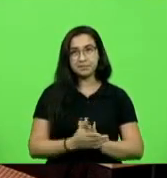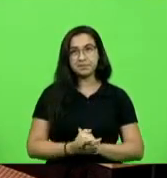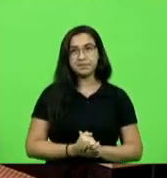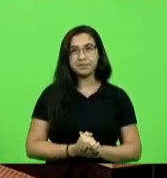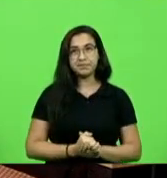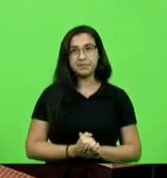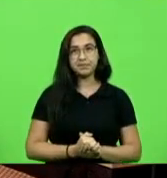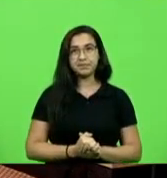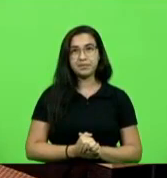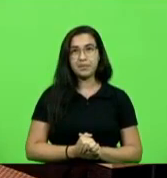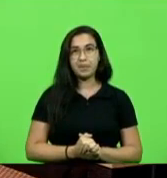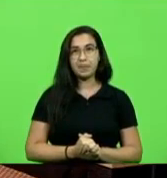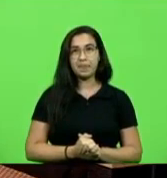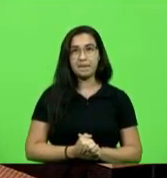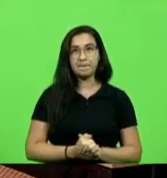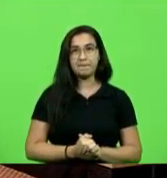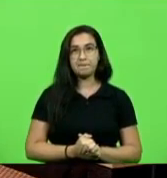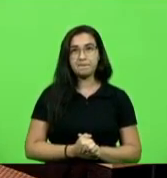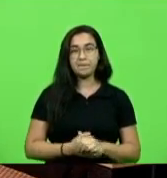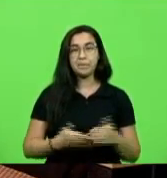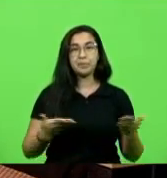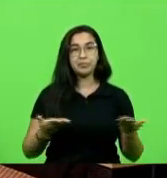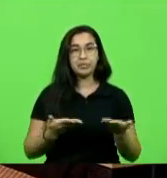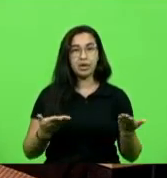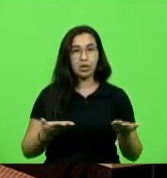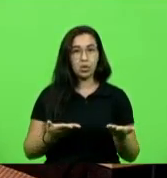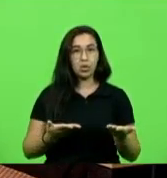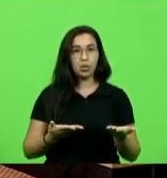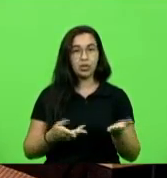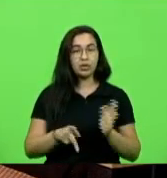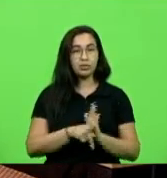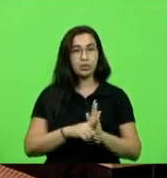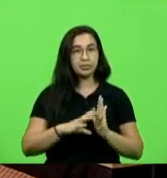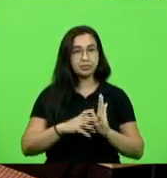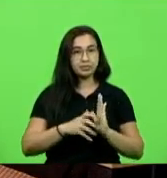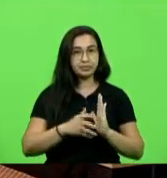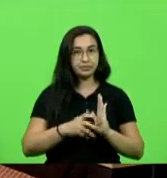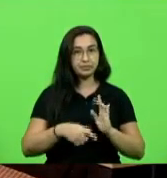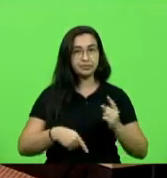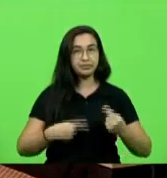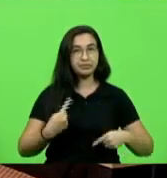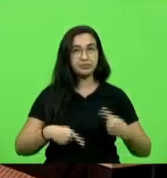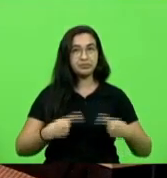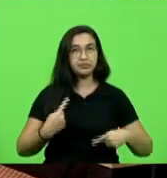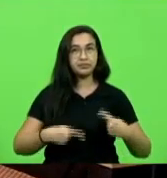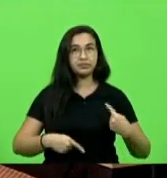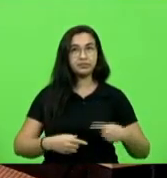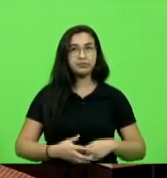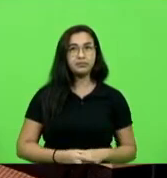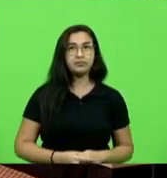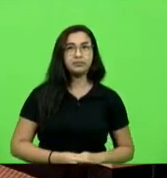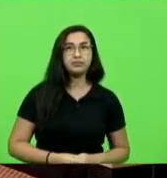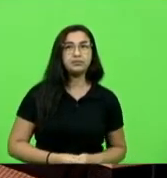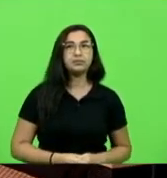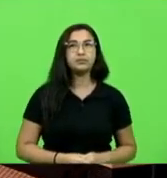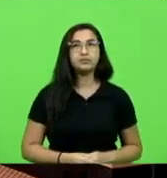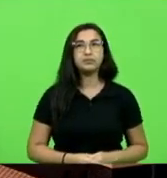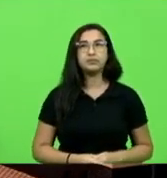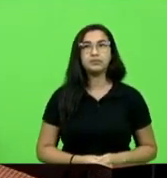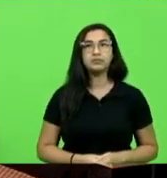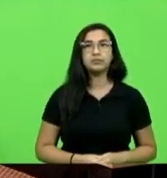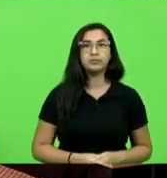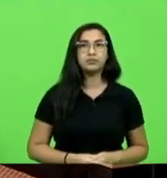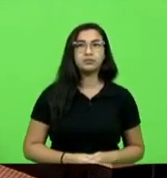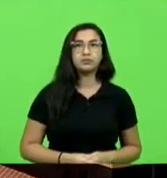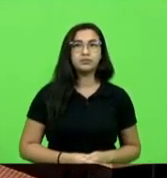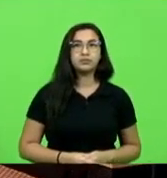passaremos agora no horário destinado aos partidos políticos deputado Vonney pode falar no nome do MDB é